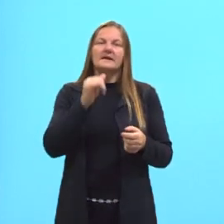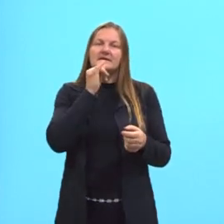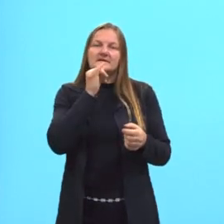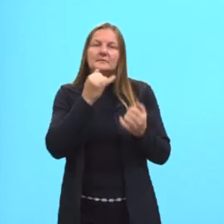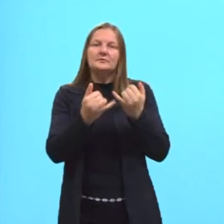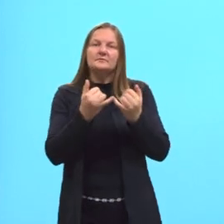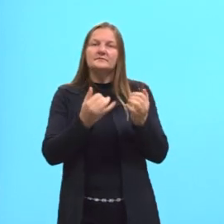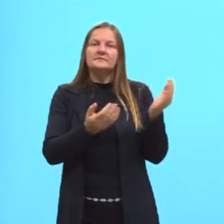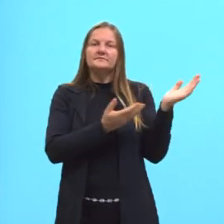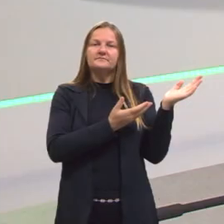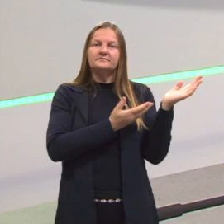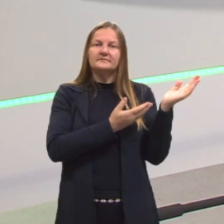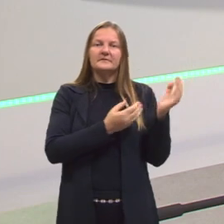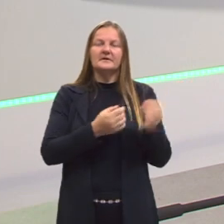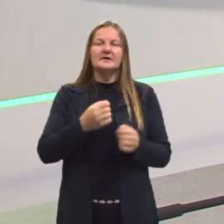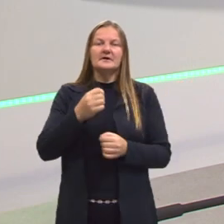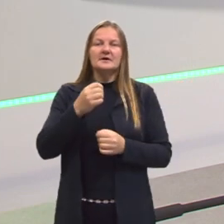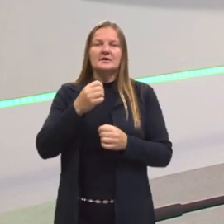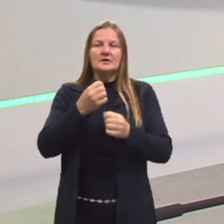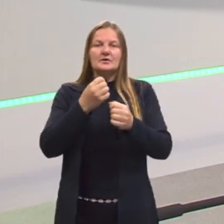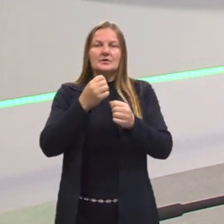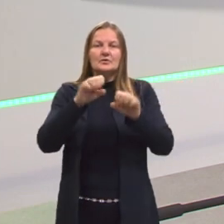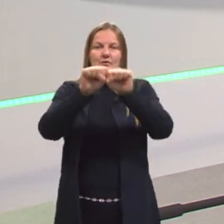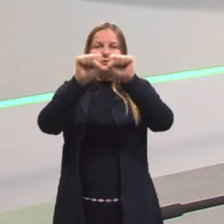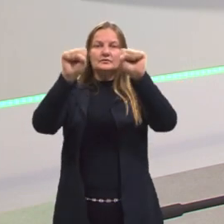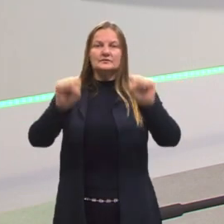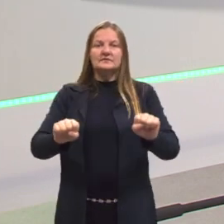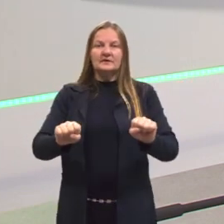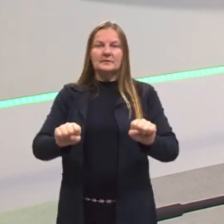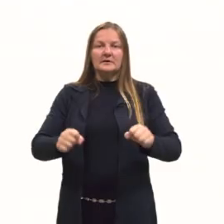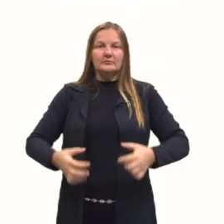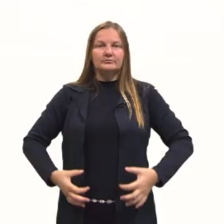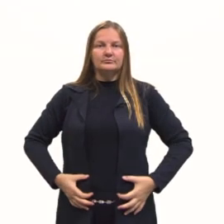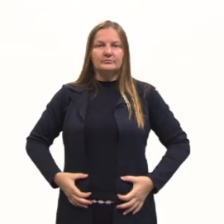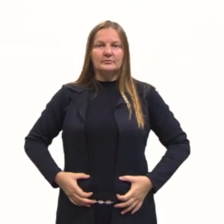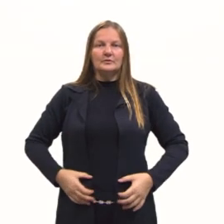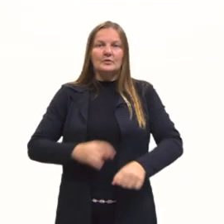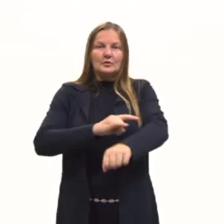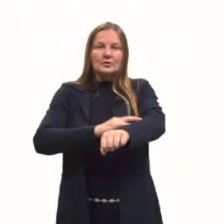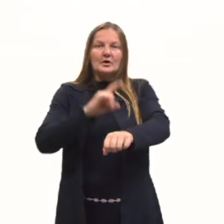aqui, nós temos o sistema urinário, no qual a bexiga faz parte.